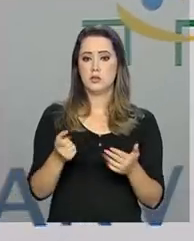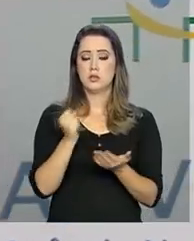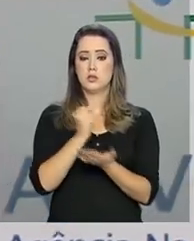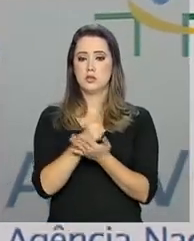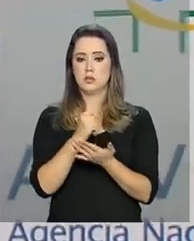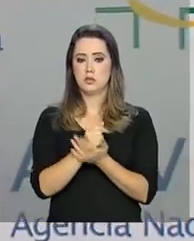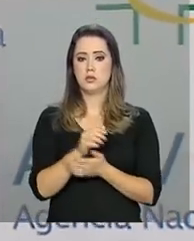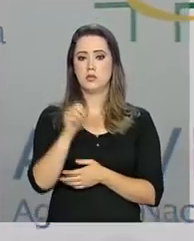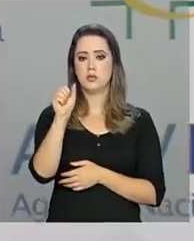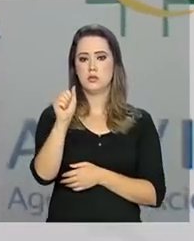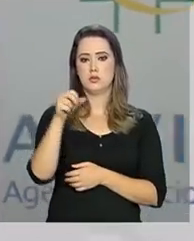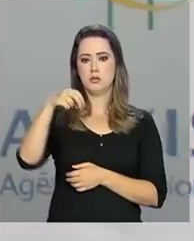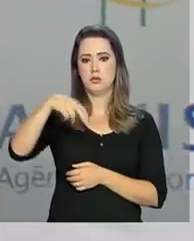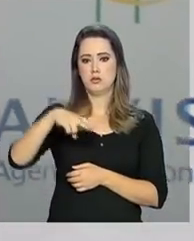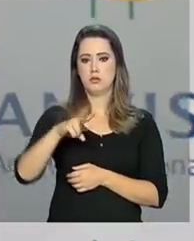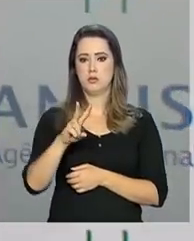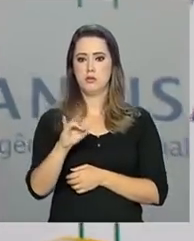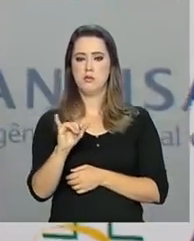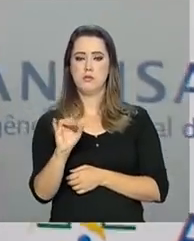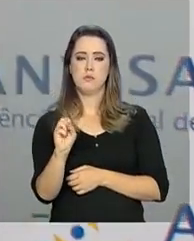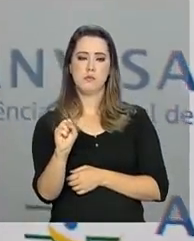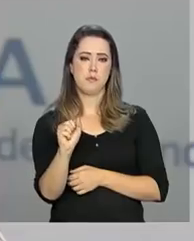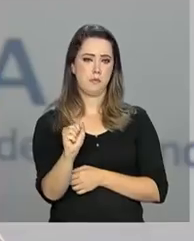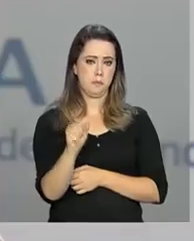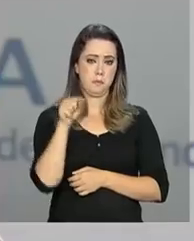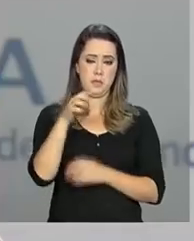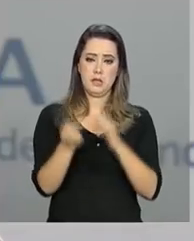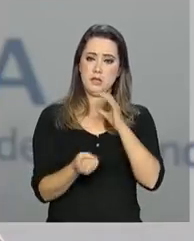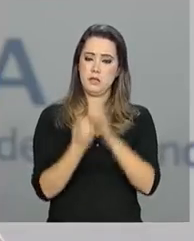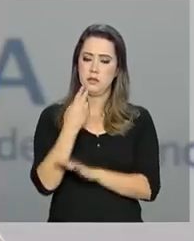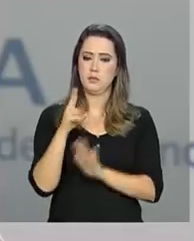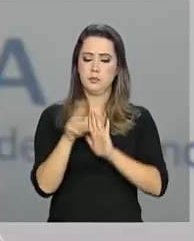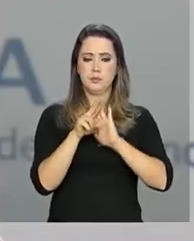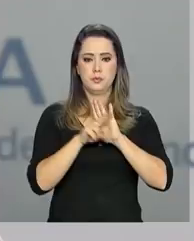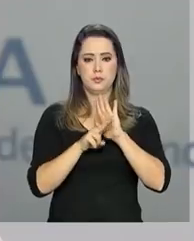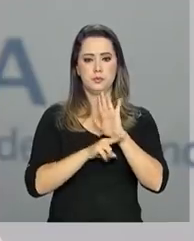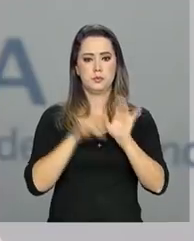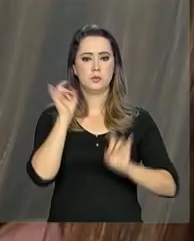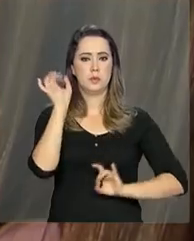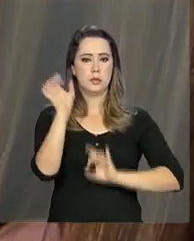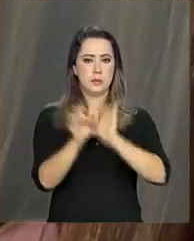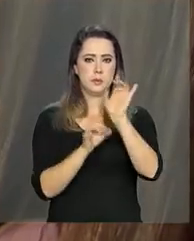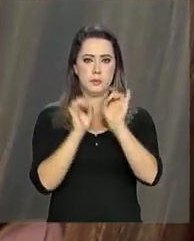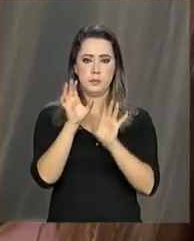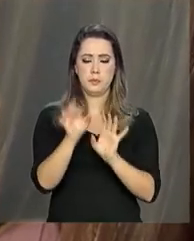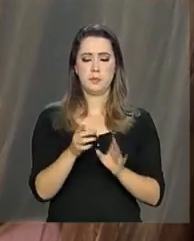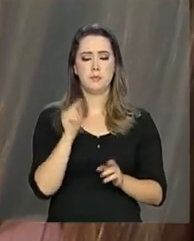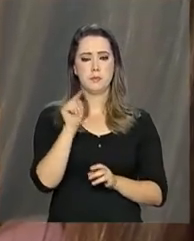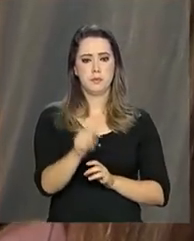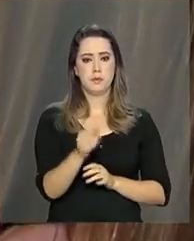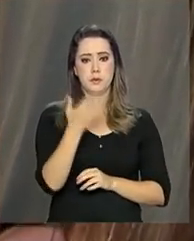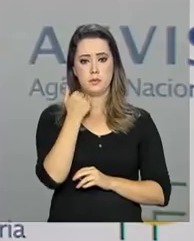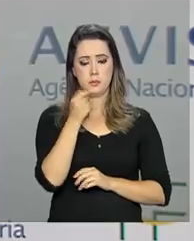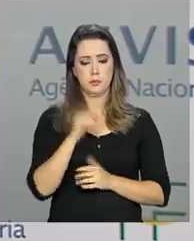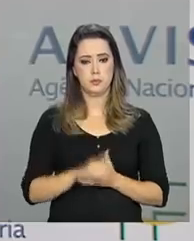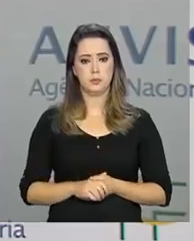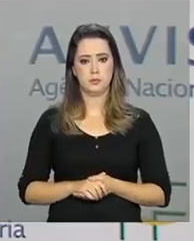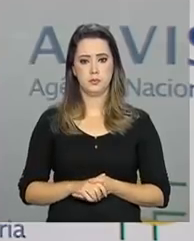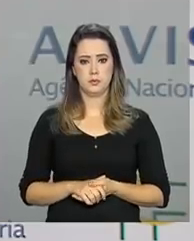Agência Nacional de Vigilância Sanitária, Anvisa, criou uma regulamentação específica para os suplementos alimentares.